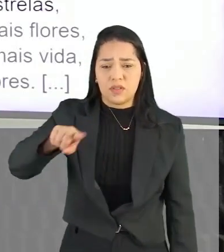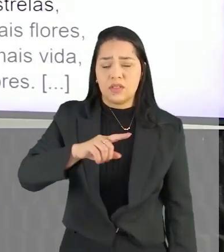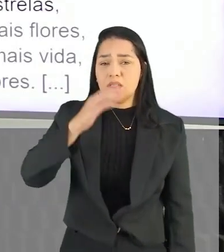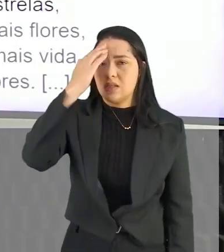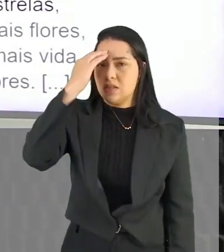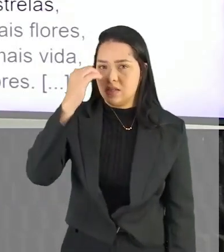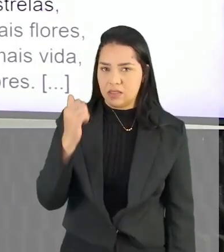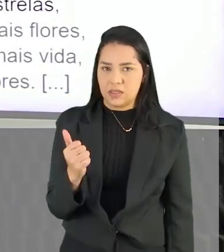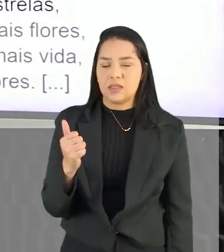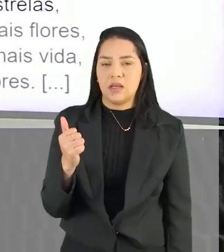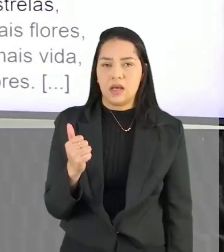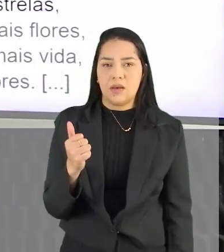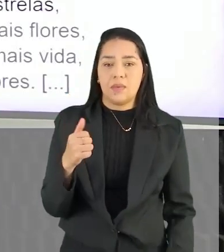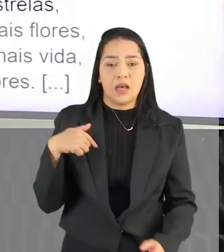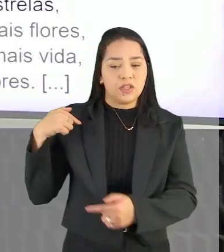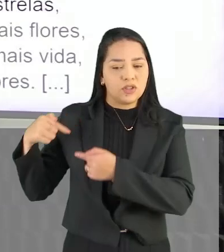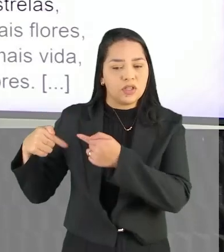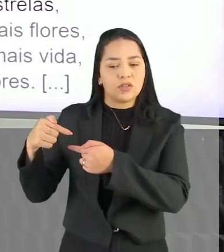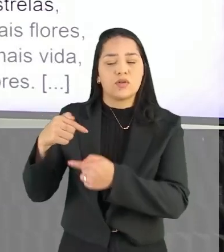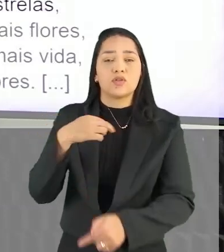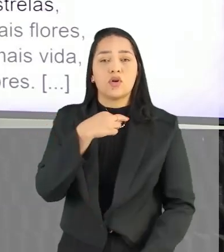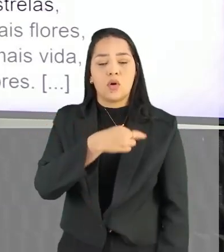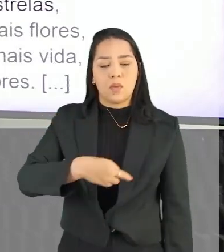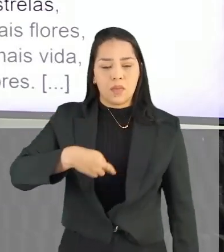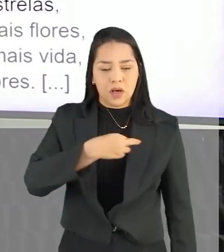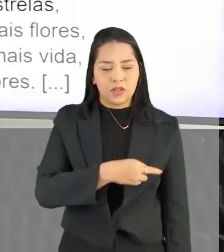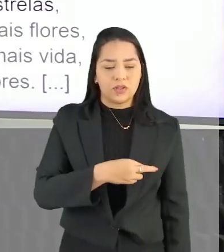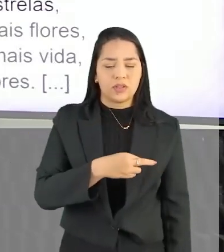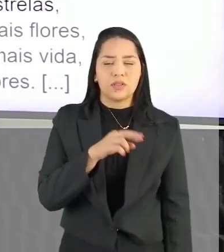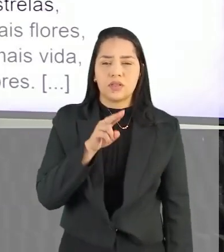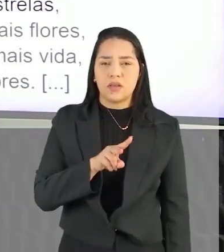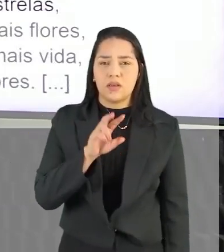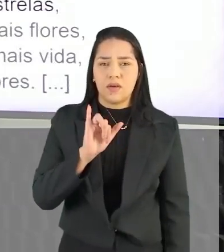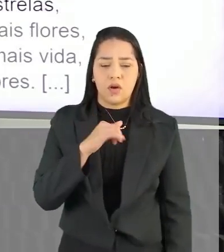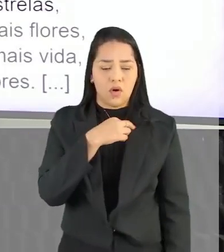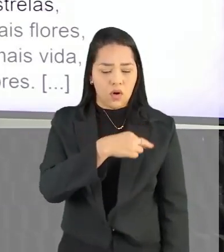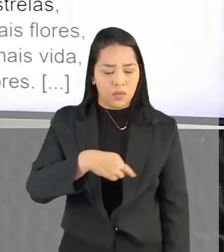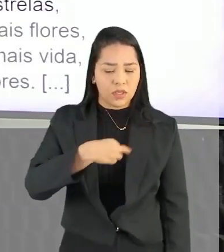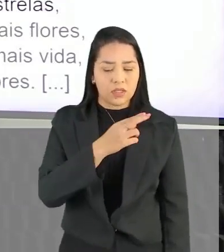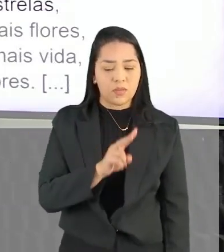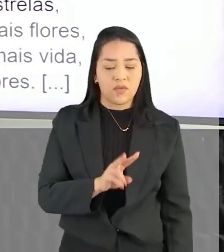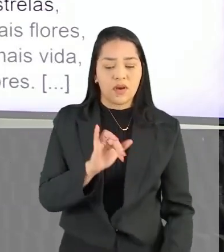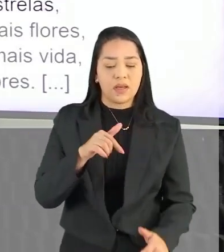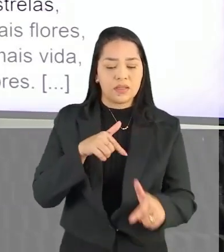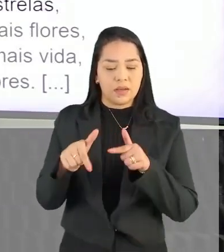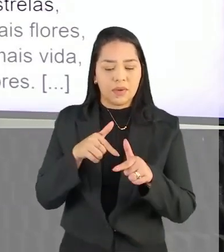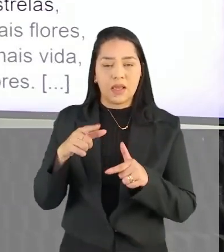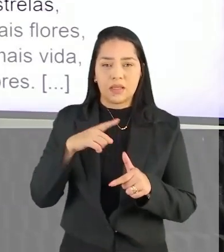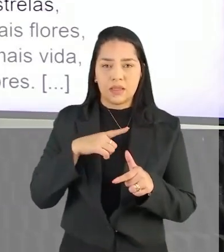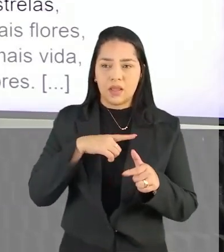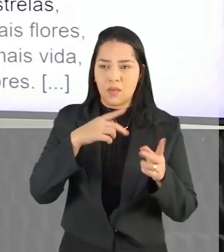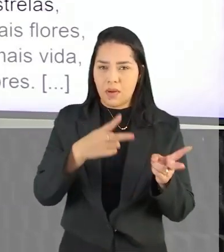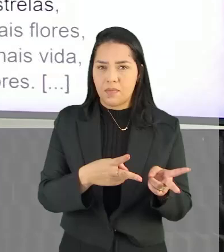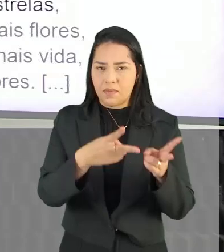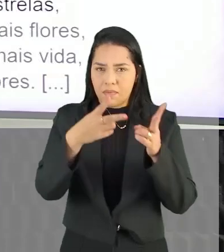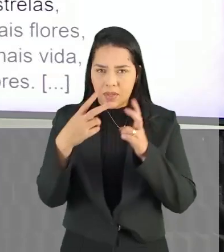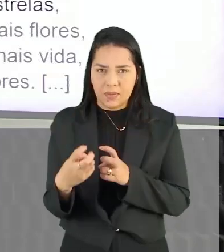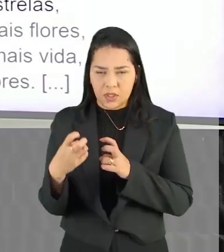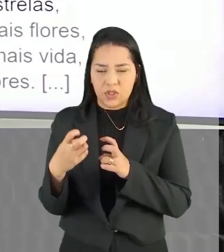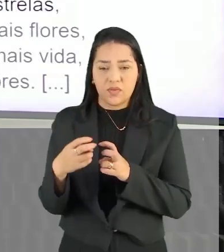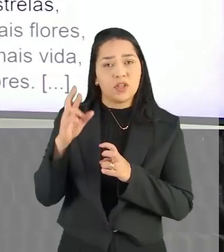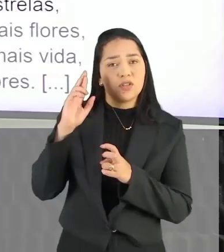a gente trabalha com as gerações românticas e, conforme a geração do romantismo que a gente vai trabalhar, a gente tem uma perspectiva